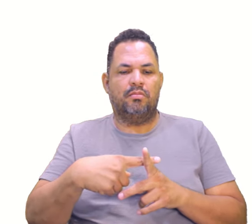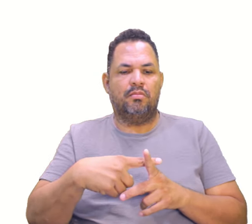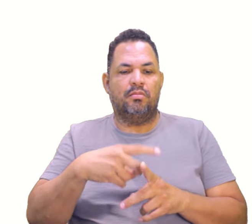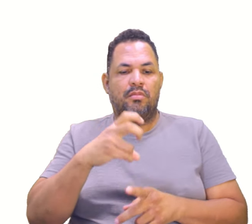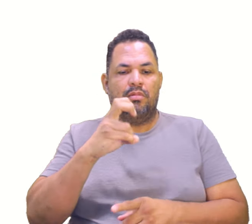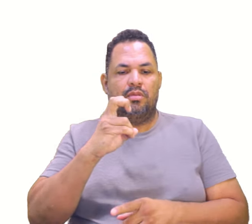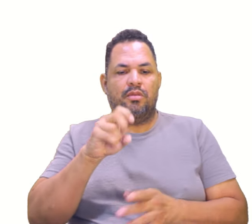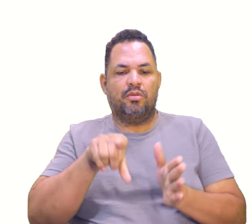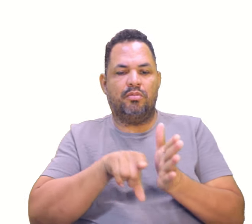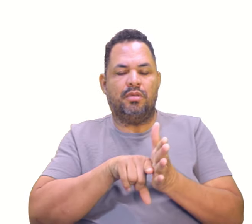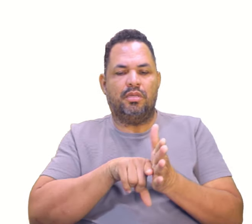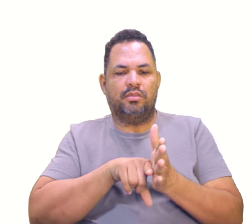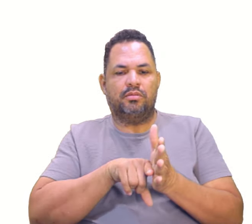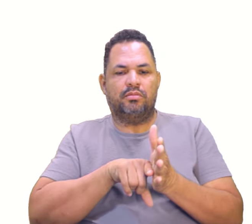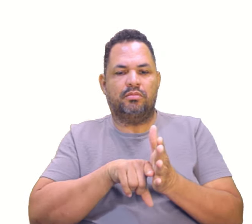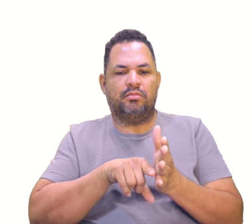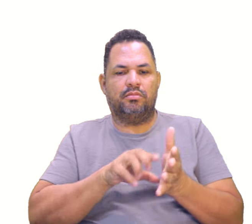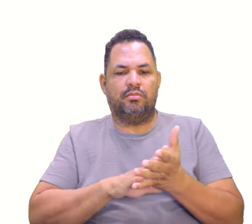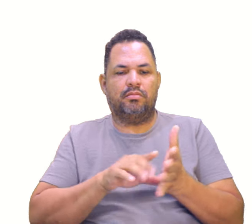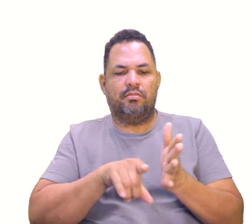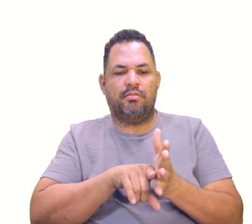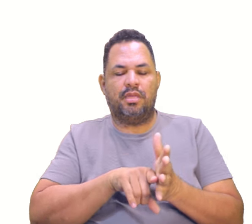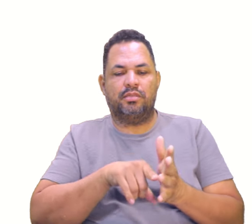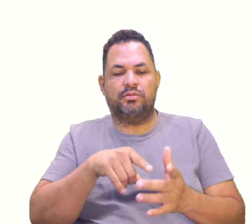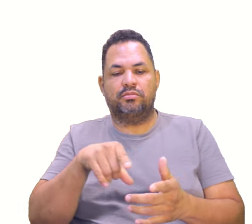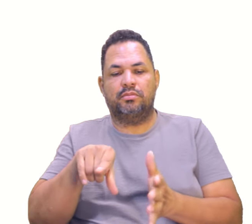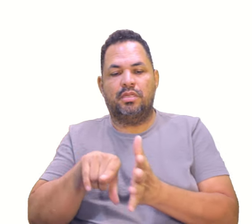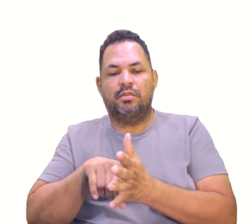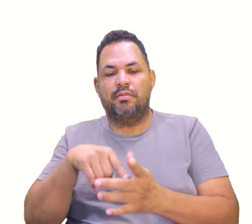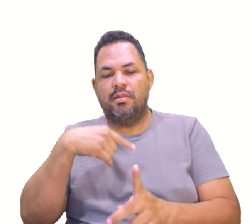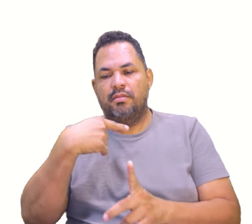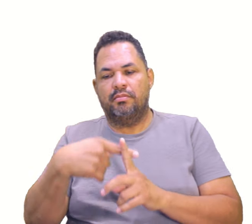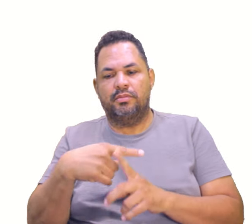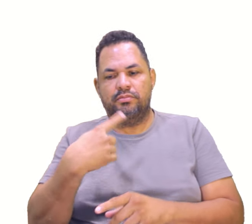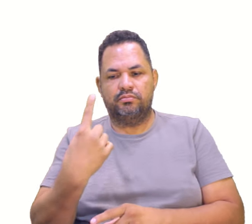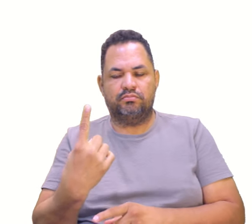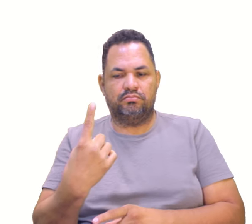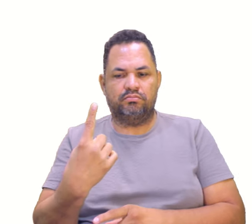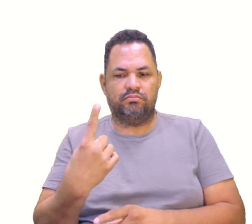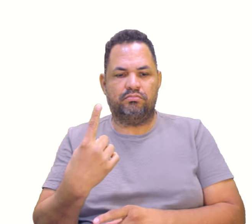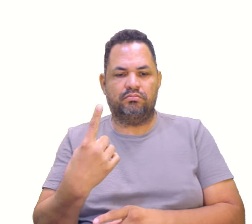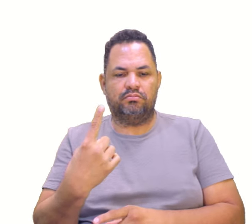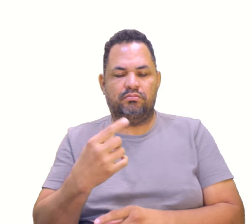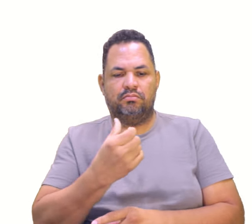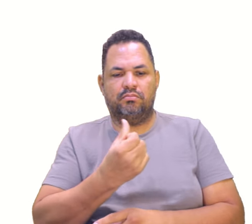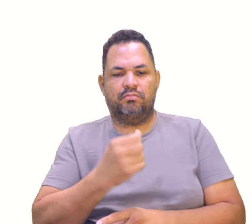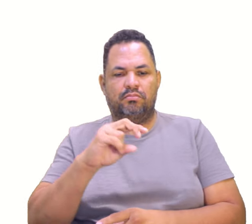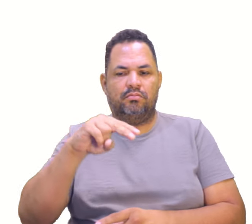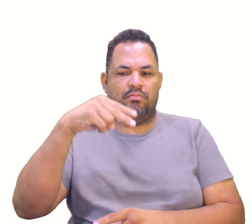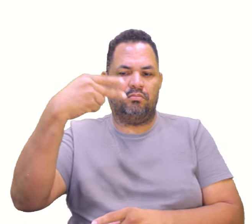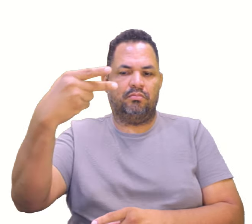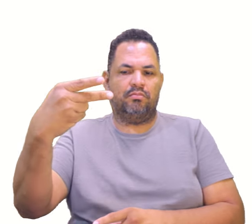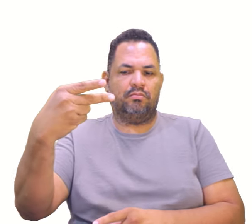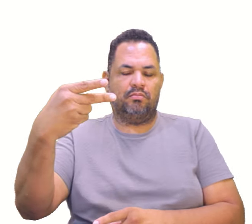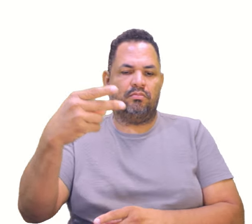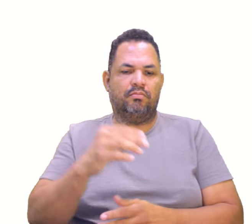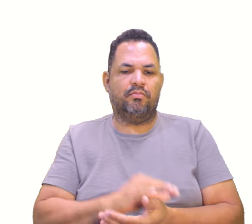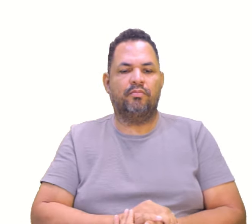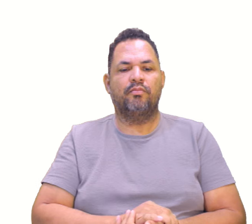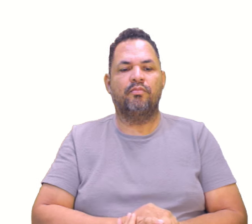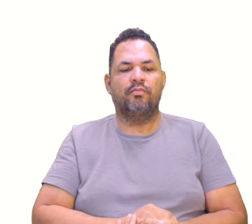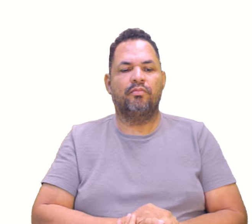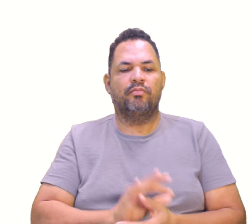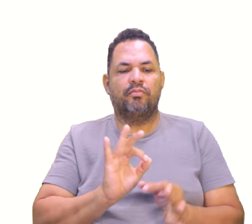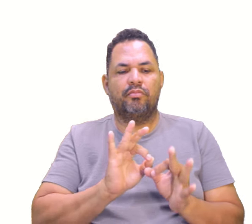5 menos menos 1. Menos com menos. Mais. Então vai ser 5 mais 1. Então vai ser 6 ao quadrado, né?